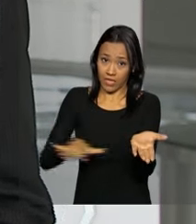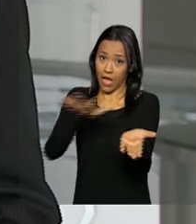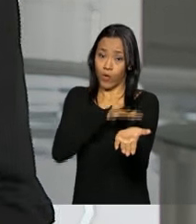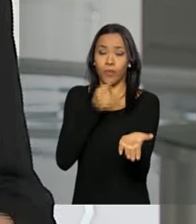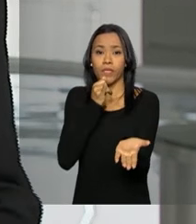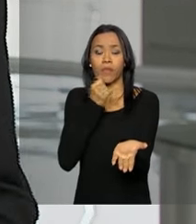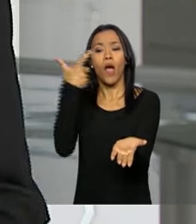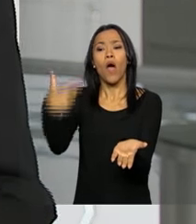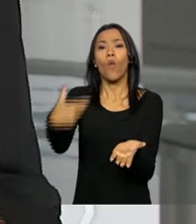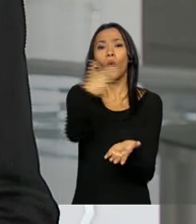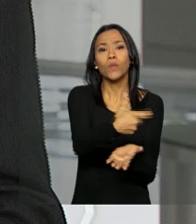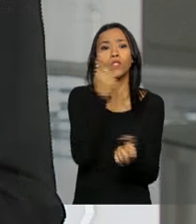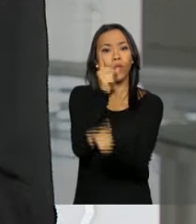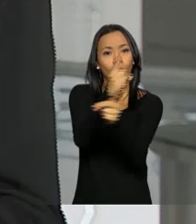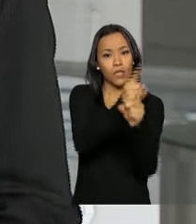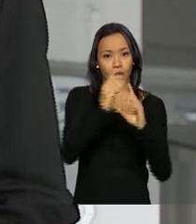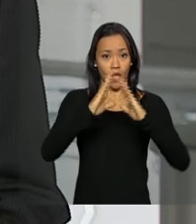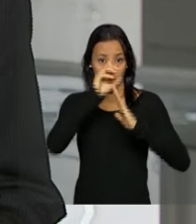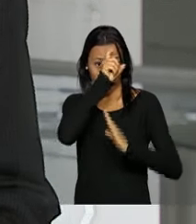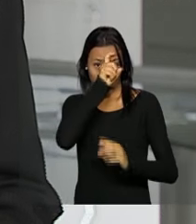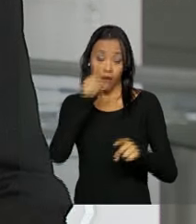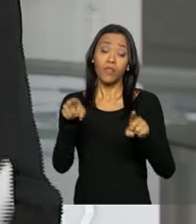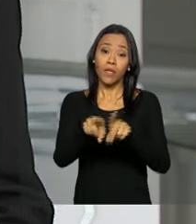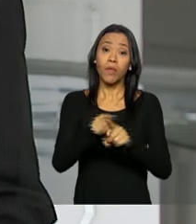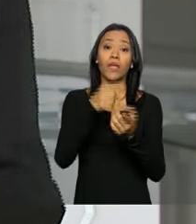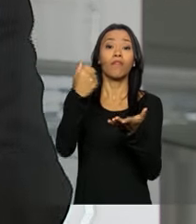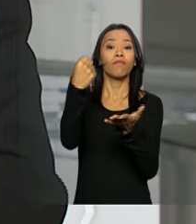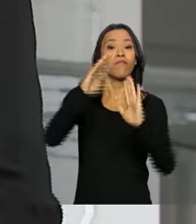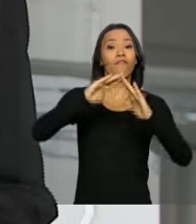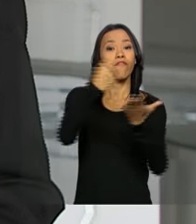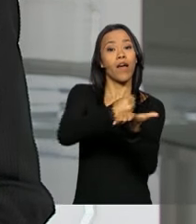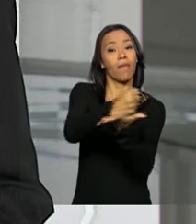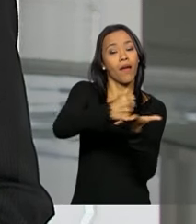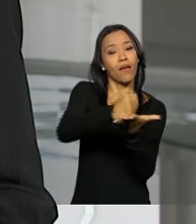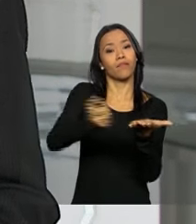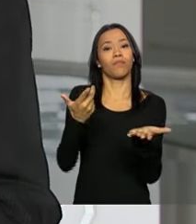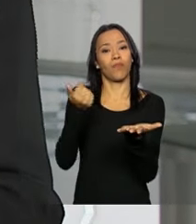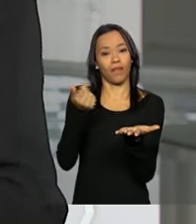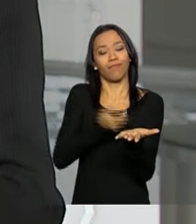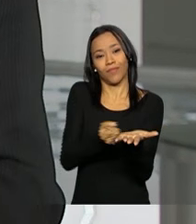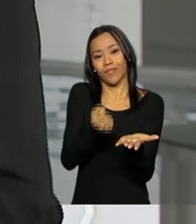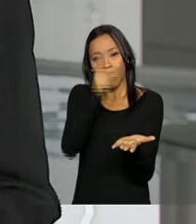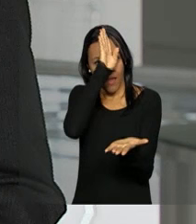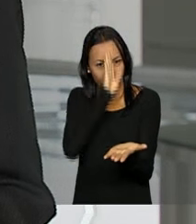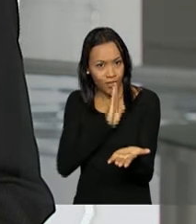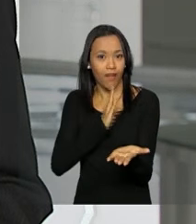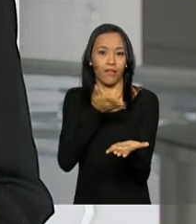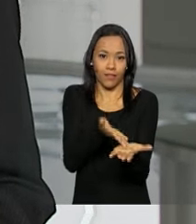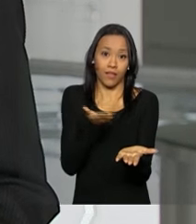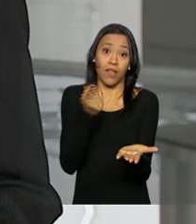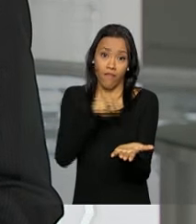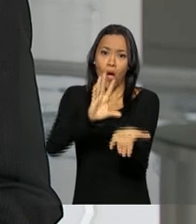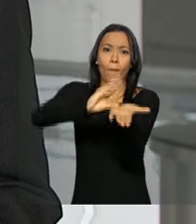como a localização dos postos do SUS e das farmácias populares, por exemplo, para a retirada de medicamentos gratuitos. O aplicativo